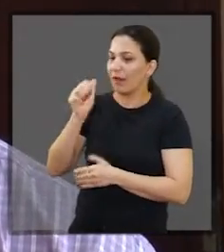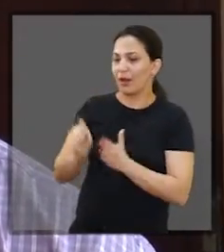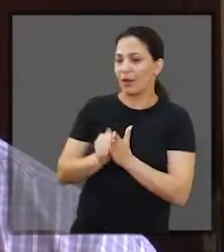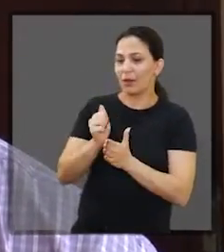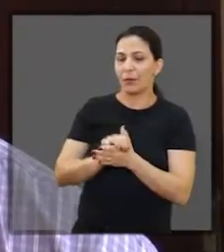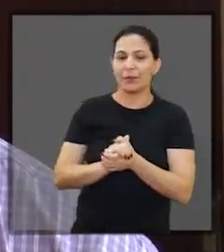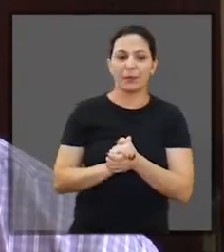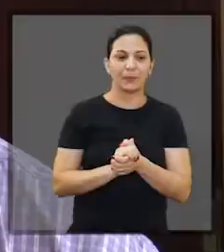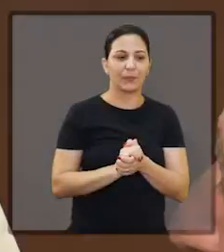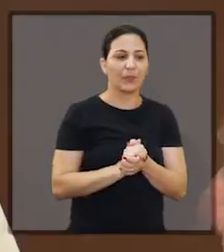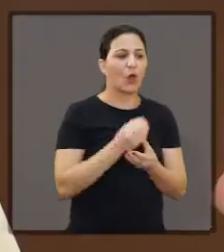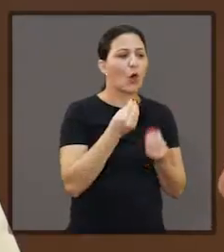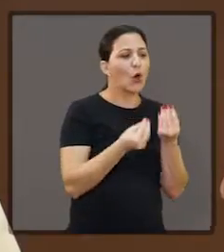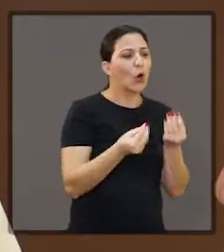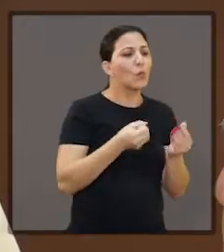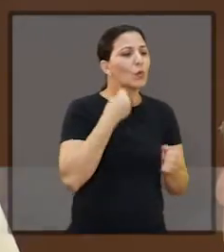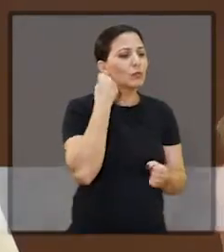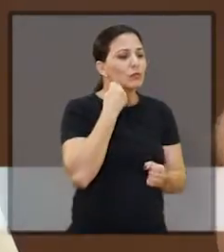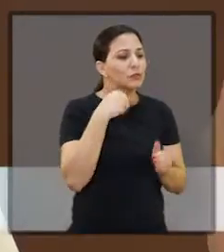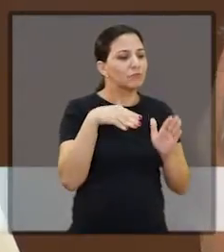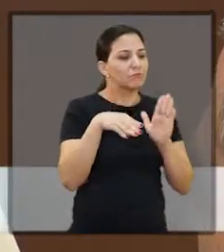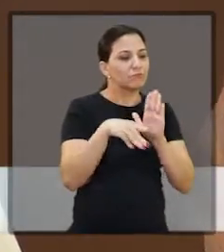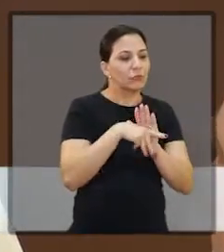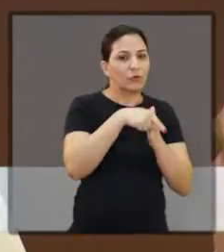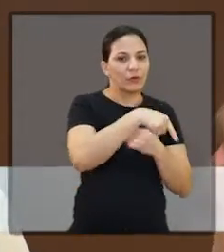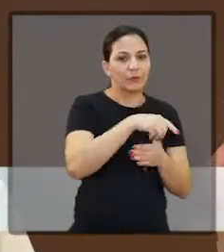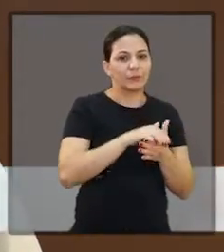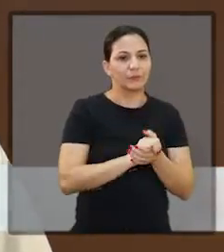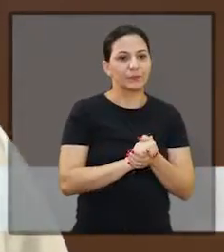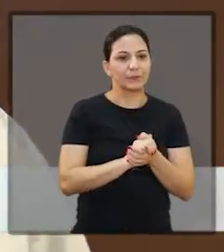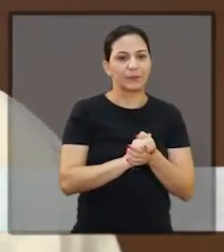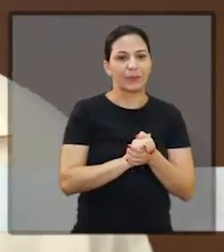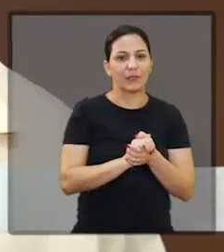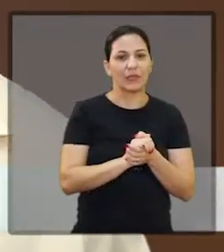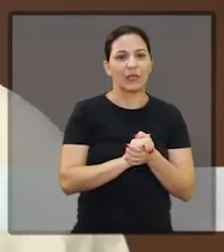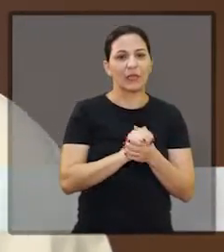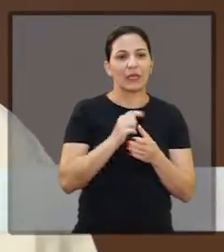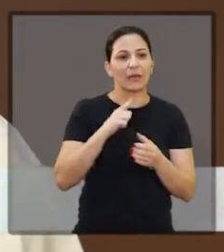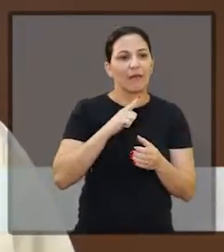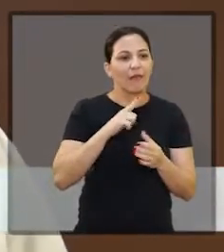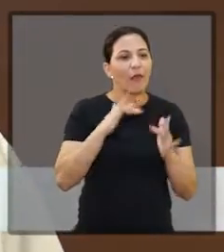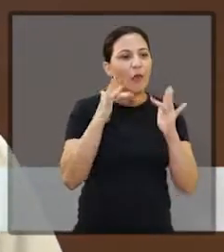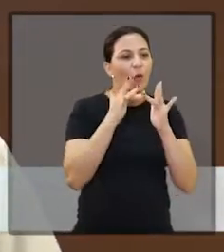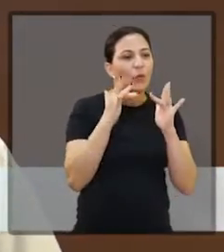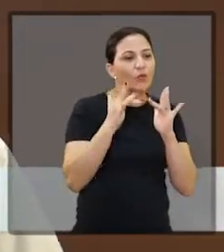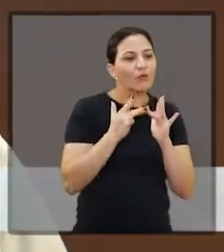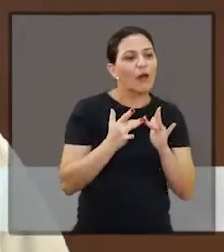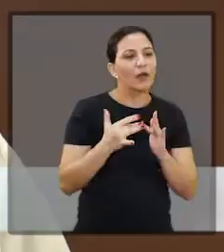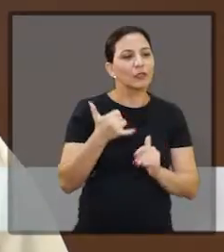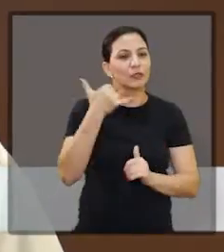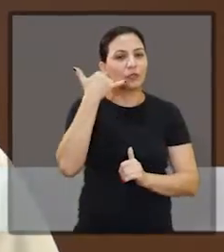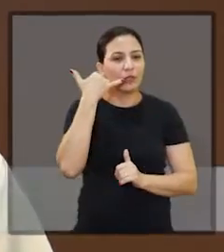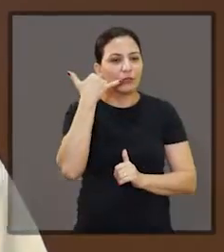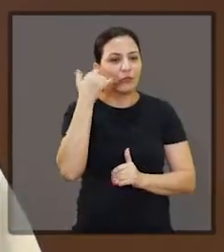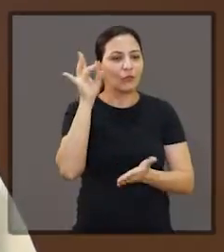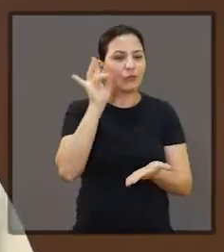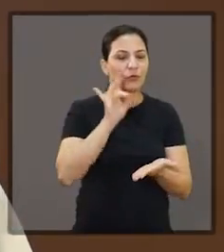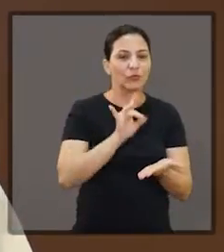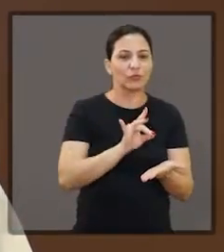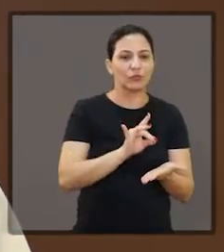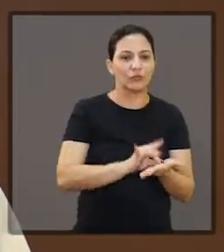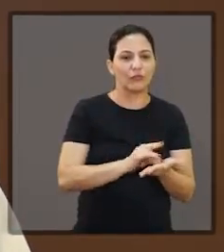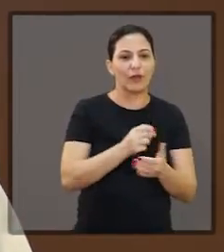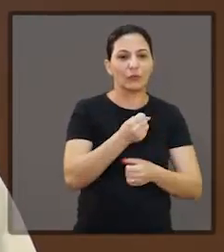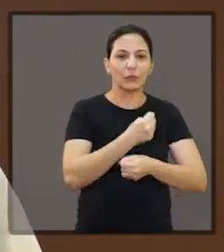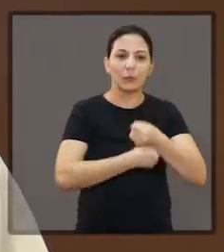o município de Araraquara. Magal, como o senador chegou até você? Fez um contato comigo através do telefone. A gente já